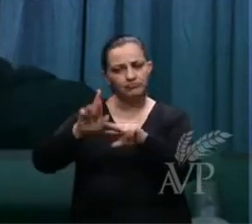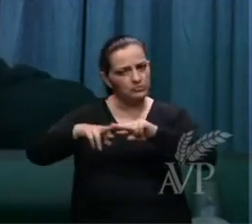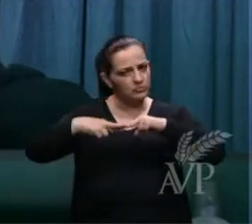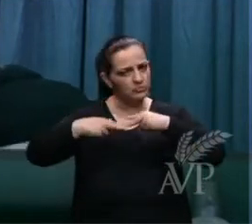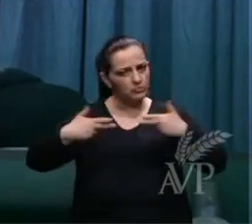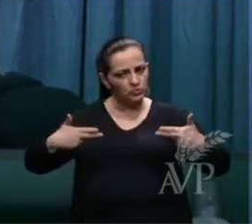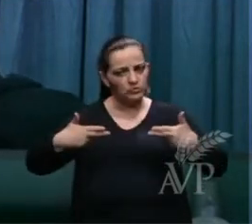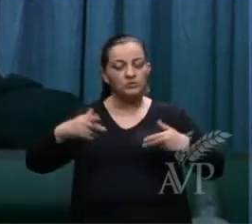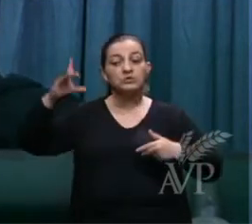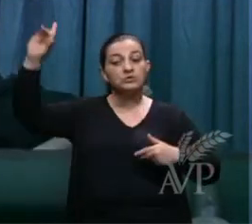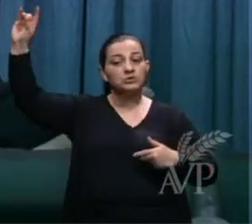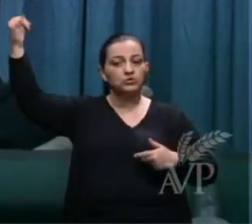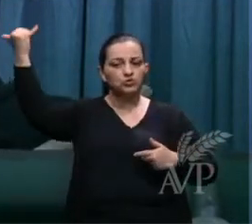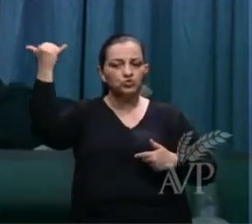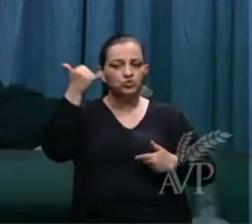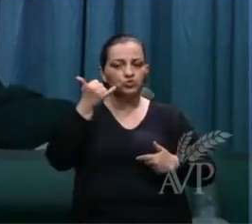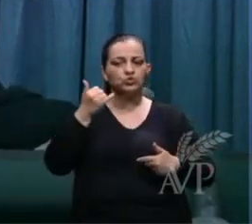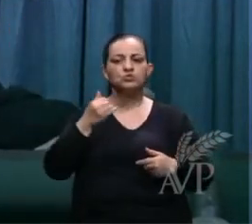ele no verso 2,